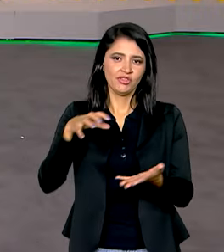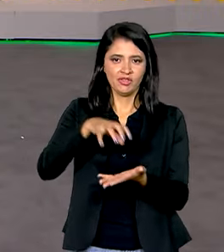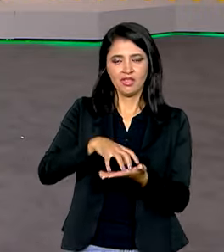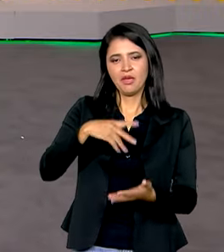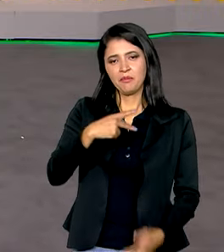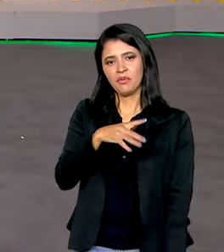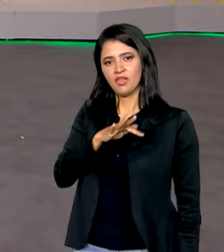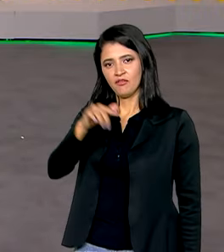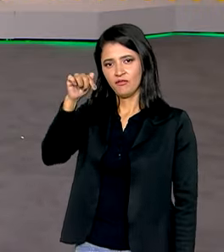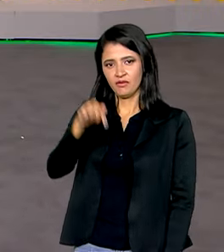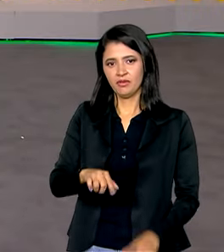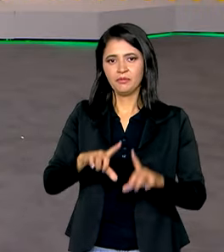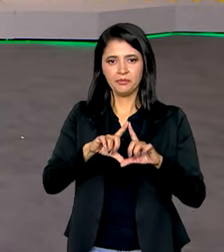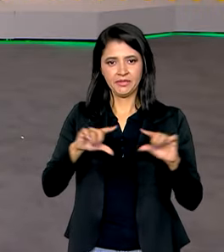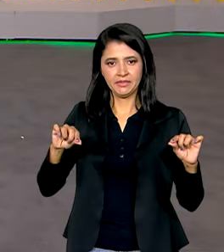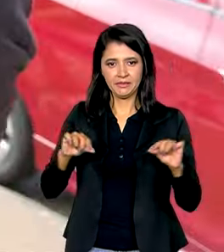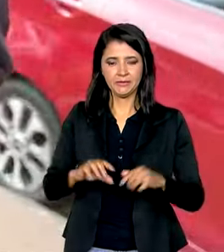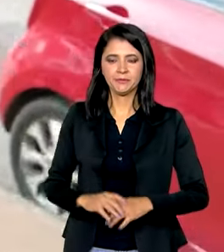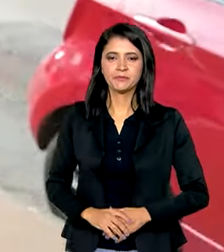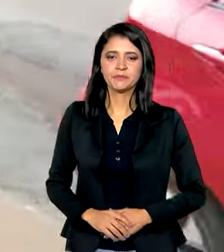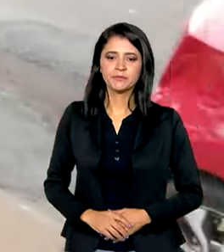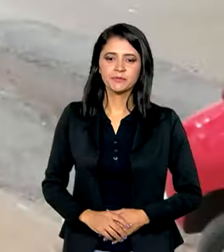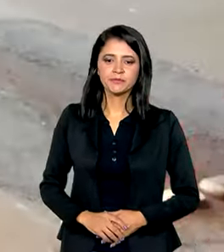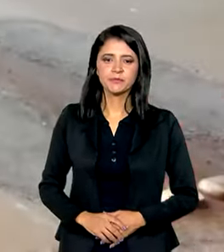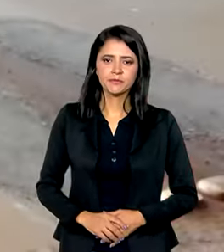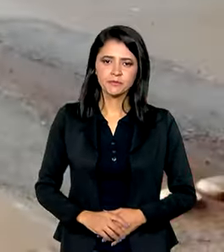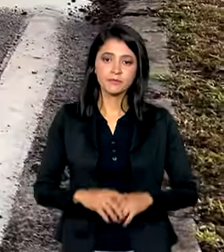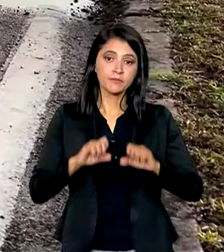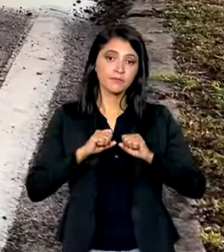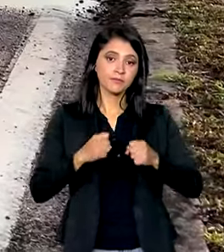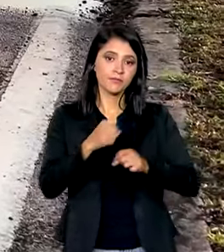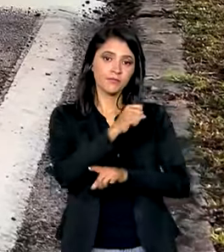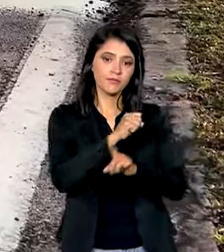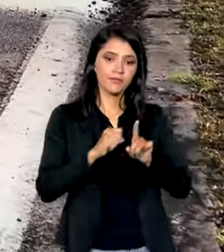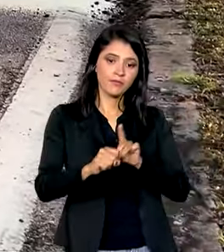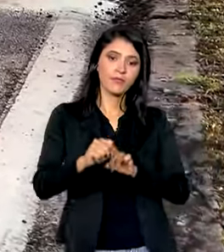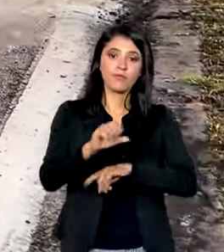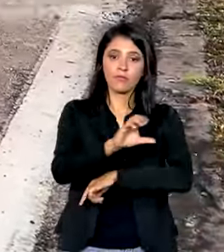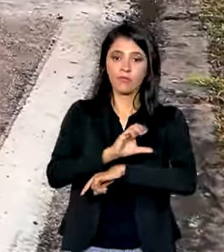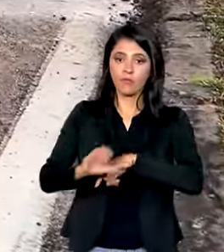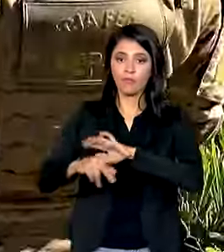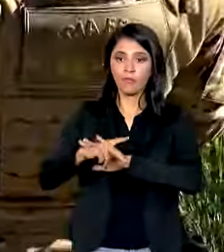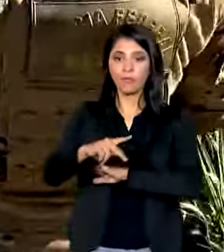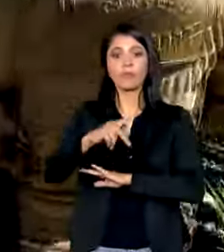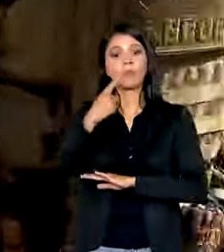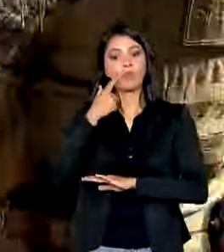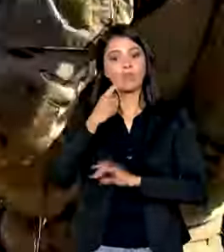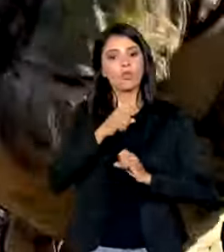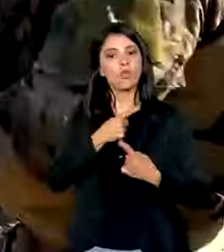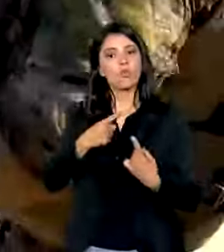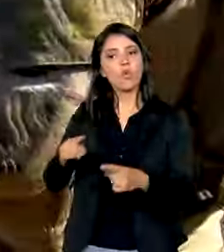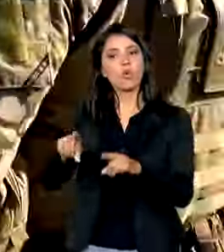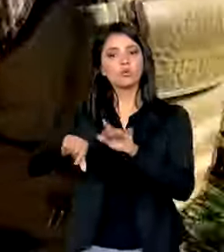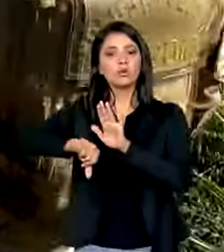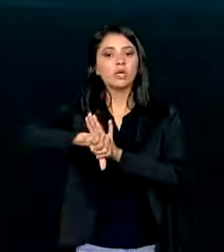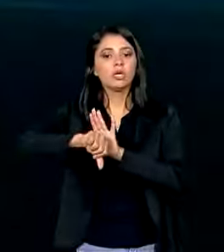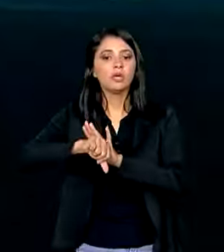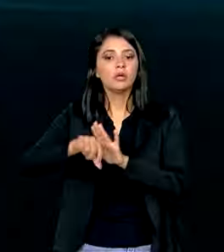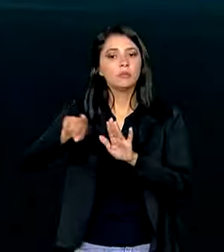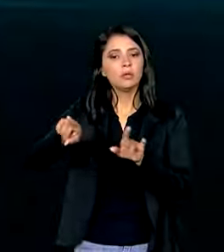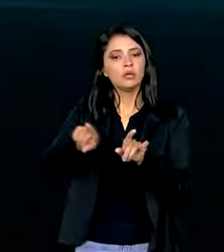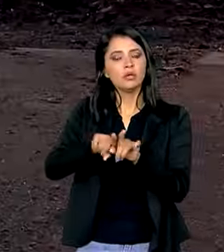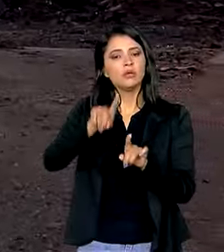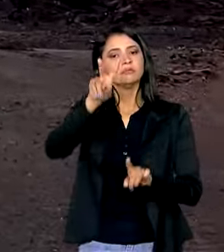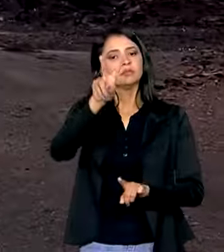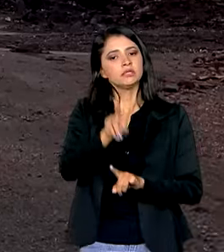da PF aqui em Brasília. Defender a sociedade e a Constituição Federal, enfrentando a criminalidade e